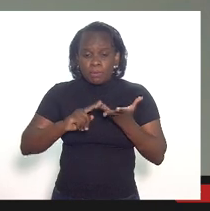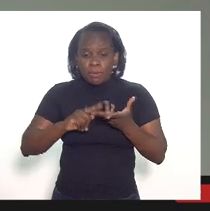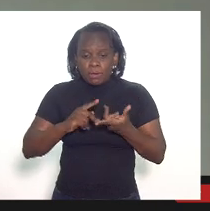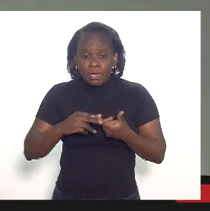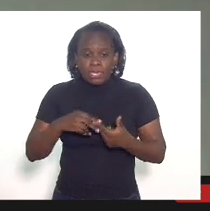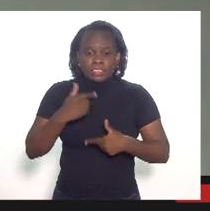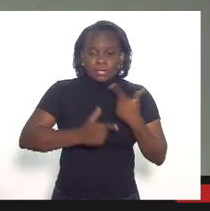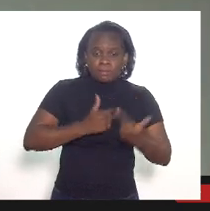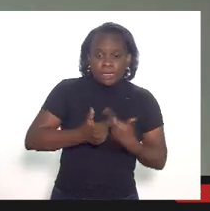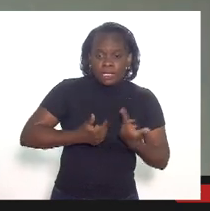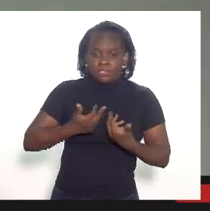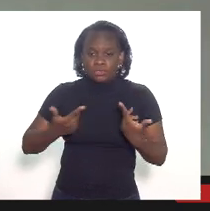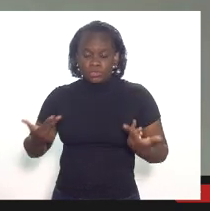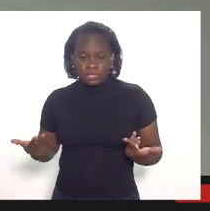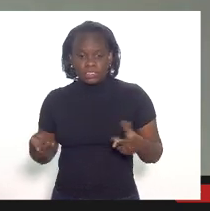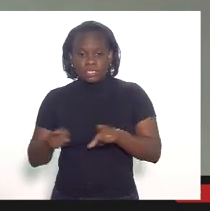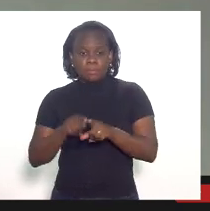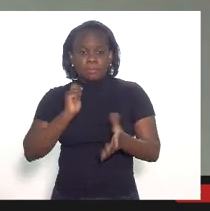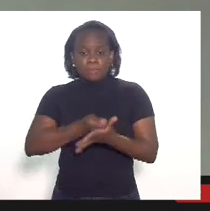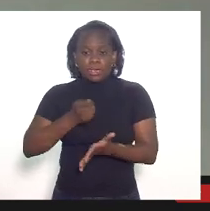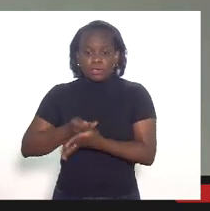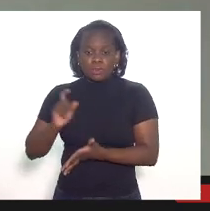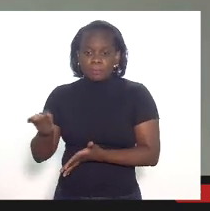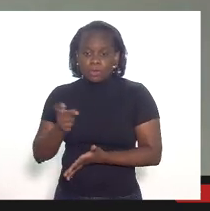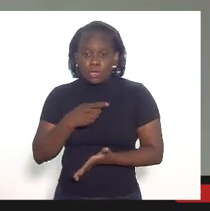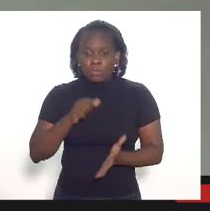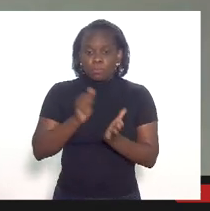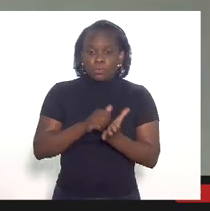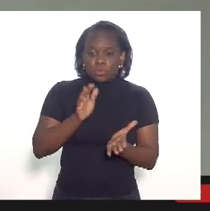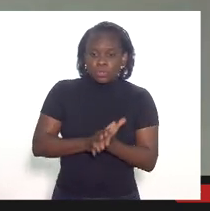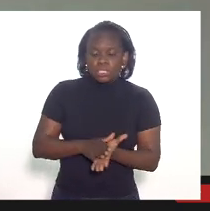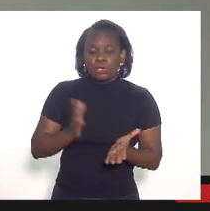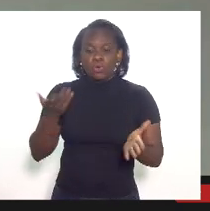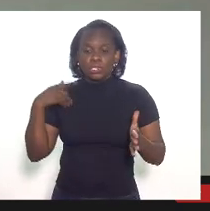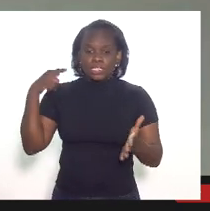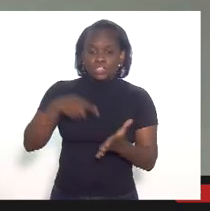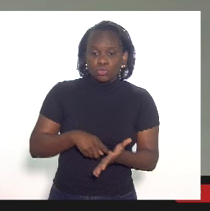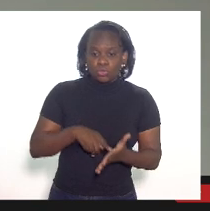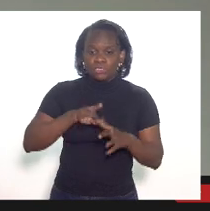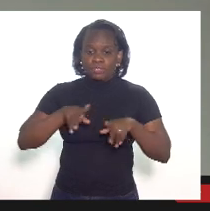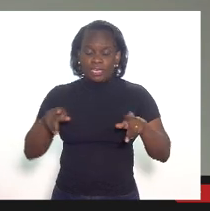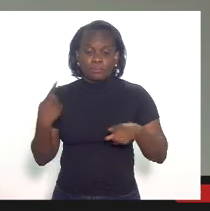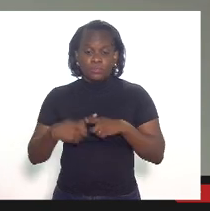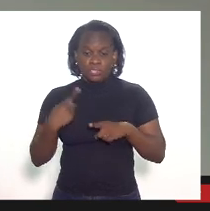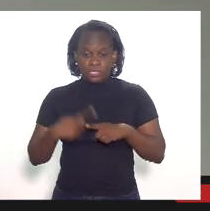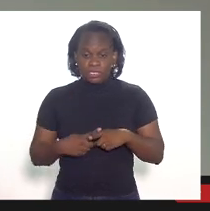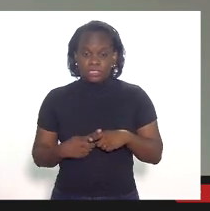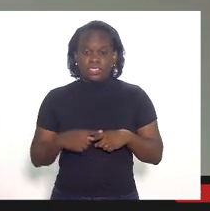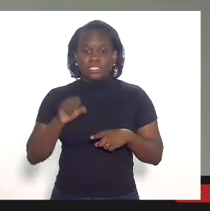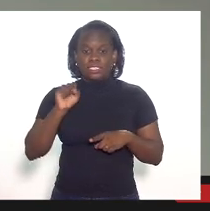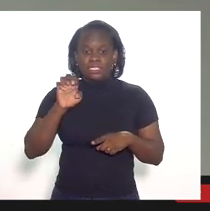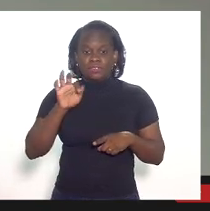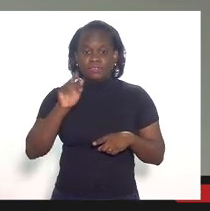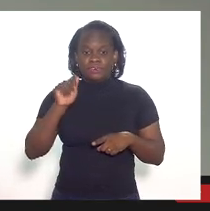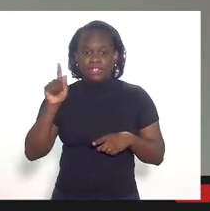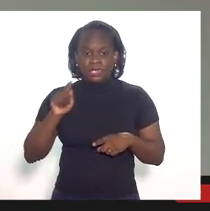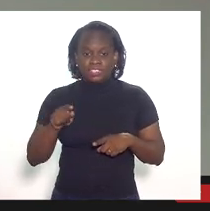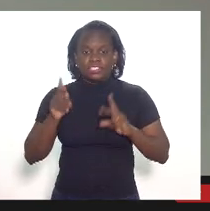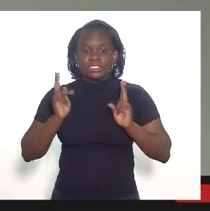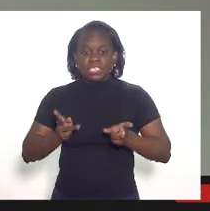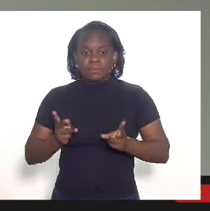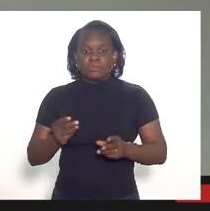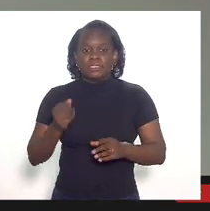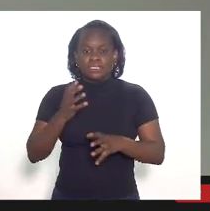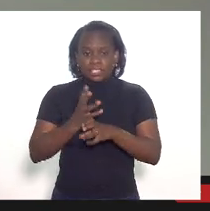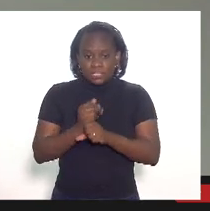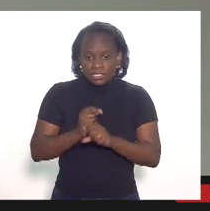serviços ou até pagamento de impostos, multas ou denúncias espontâneas, porque a CFAZ sempre recebe esses dados